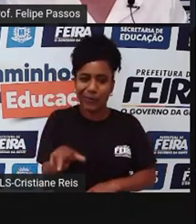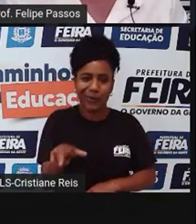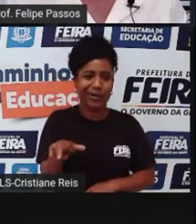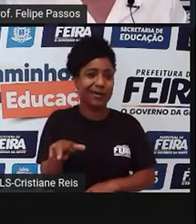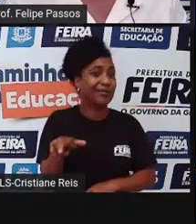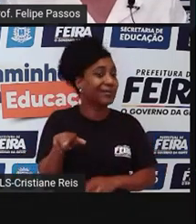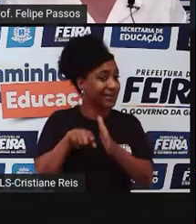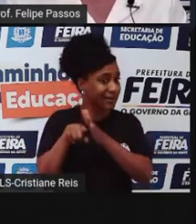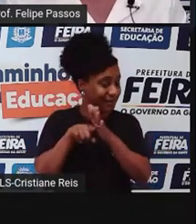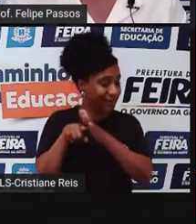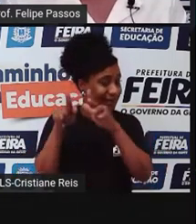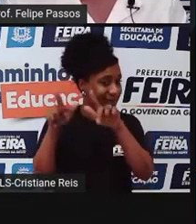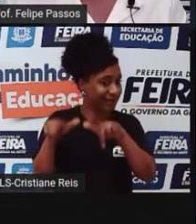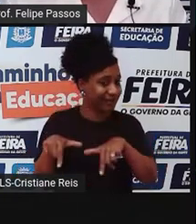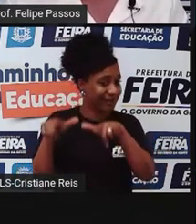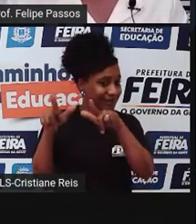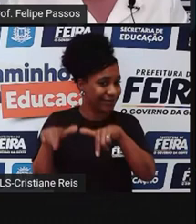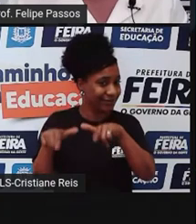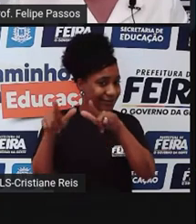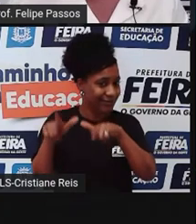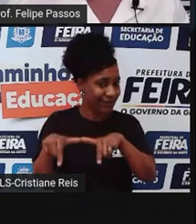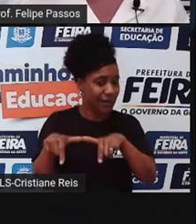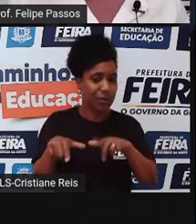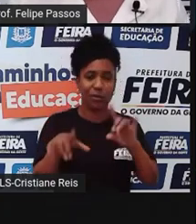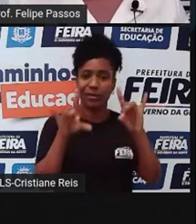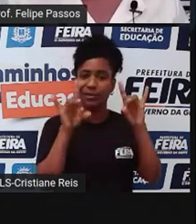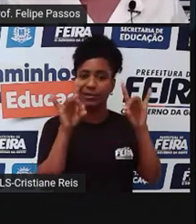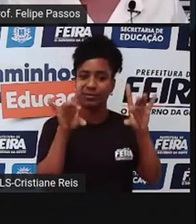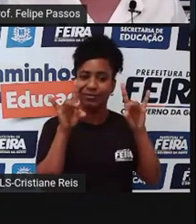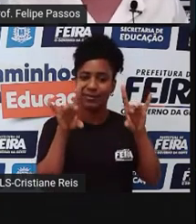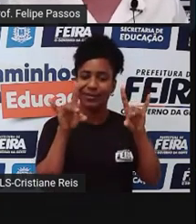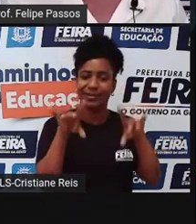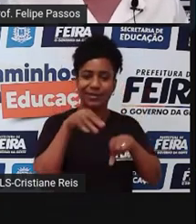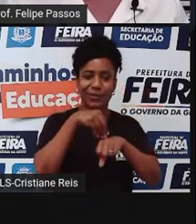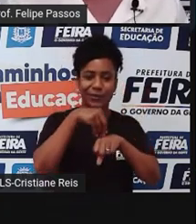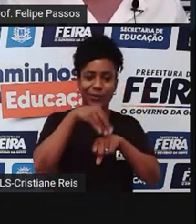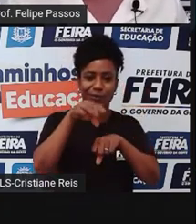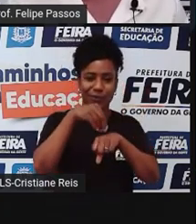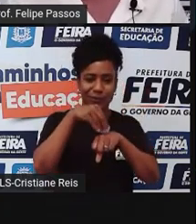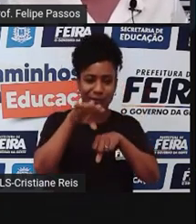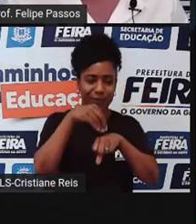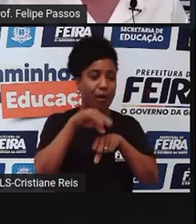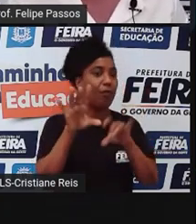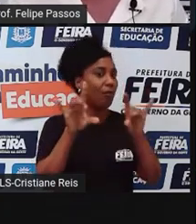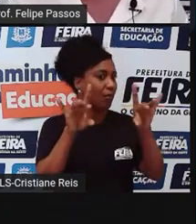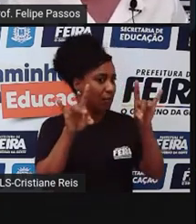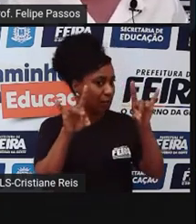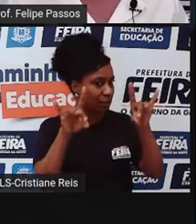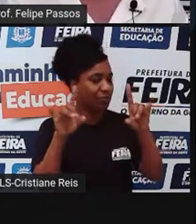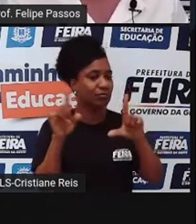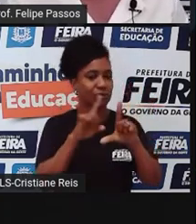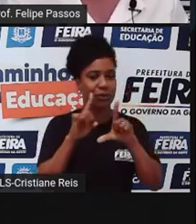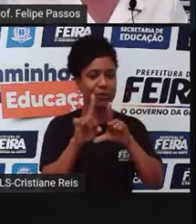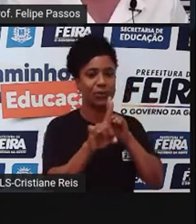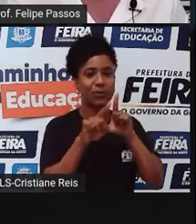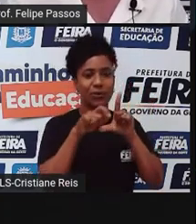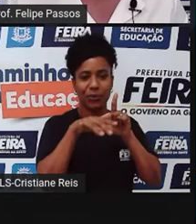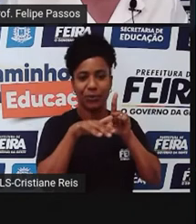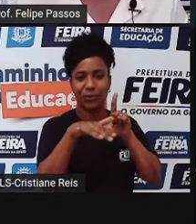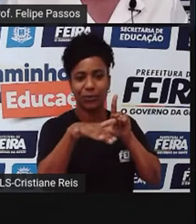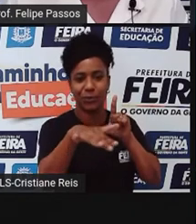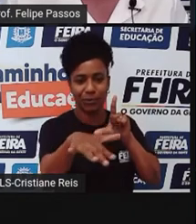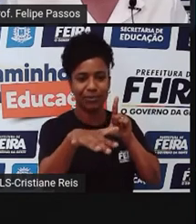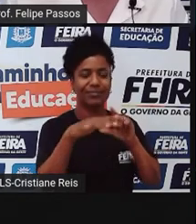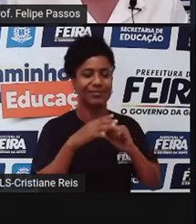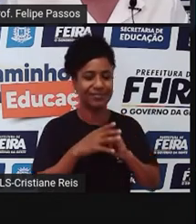a gente ouvir os conselhos dos especialistas na área. A gente teve muito influenciador digital se metendo, por exemplo, nas